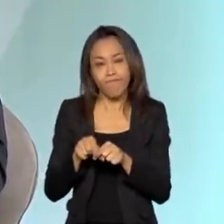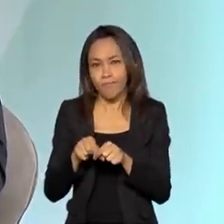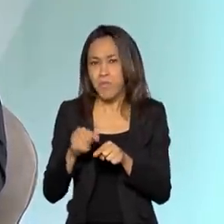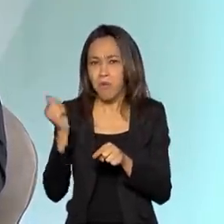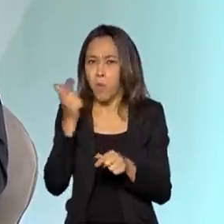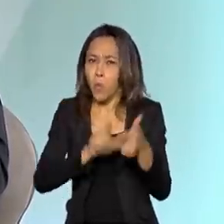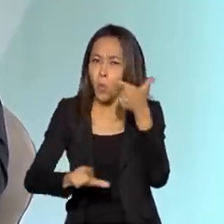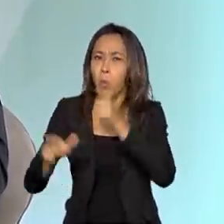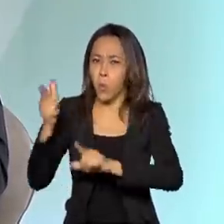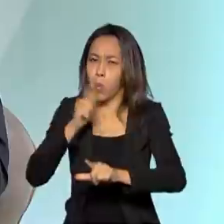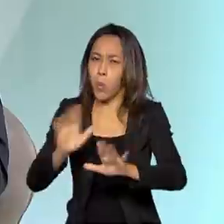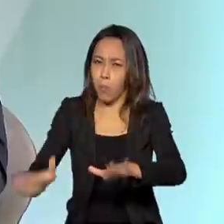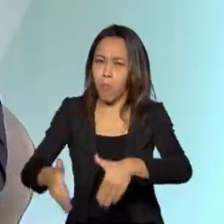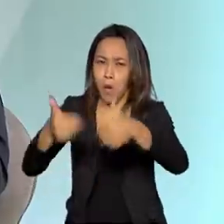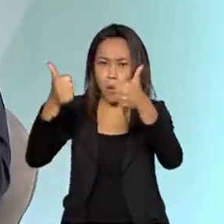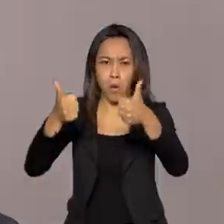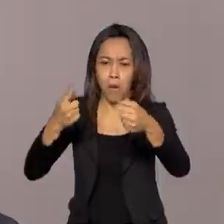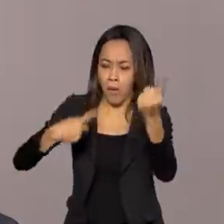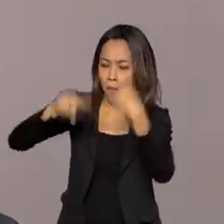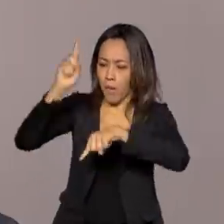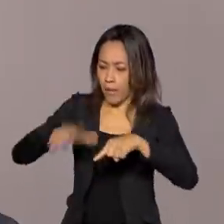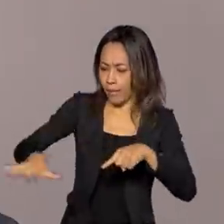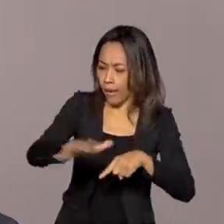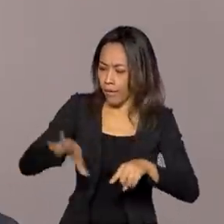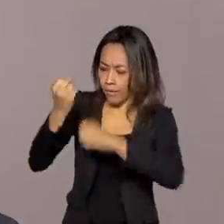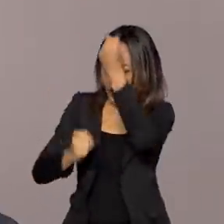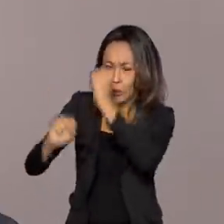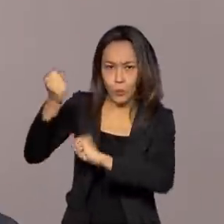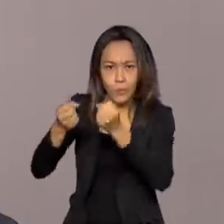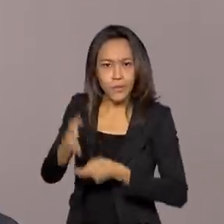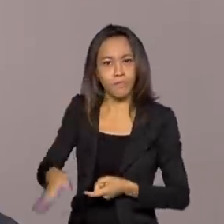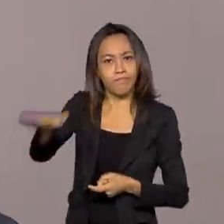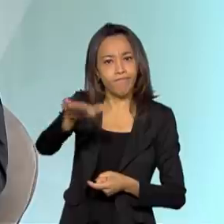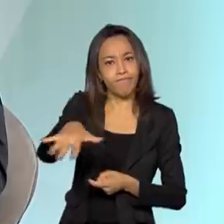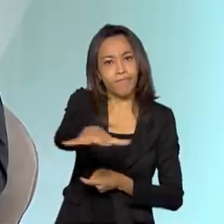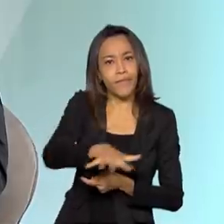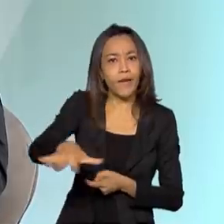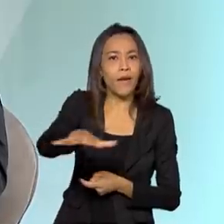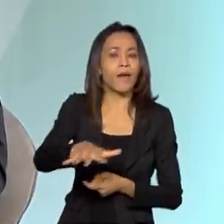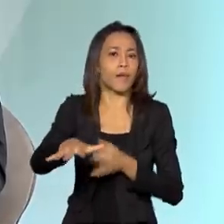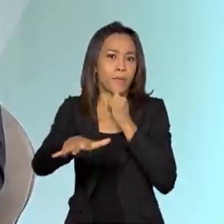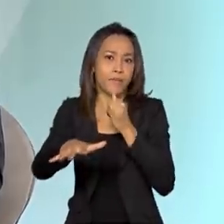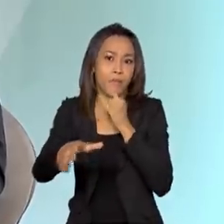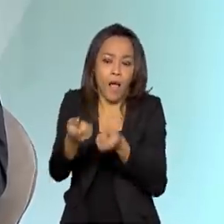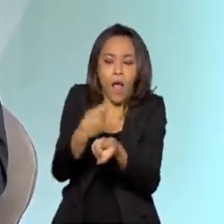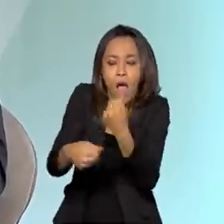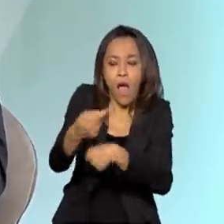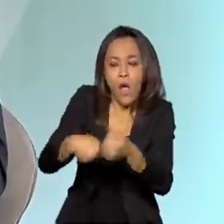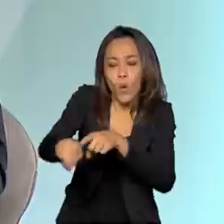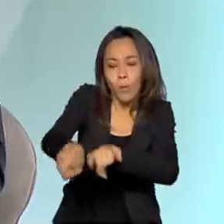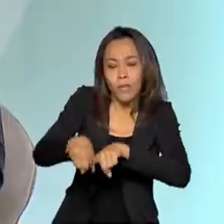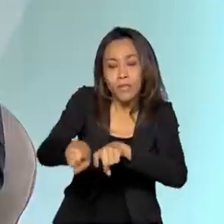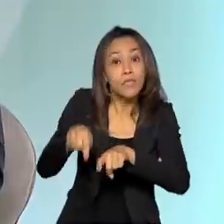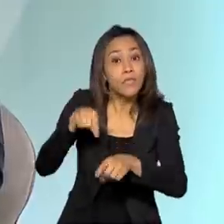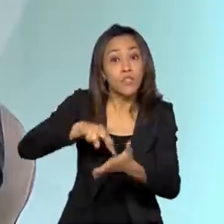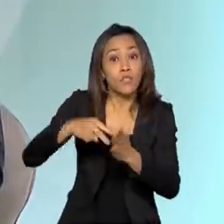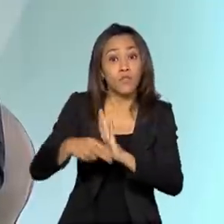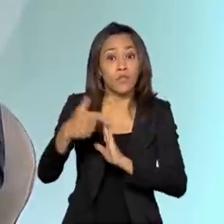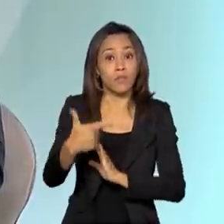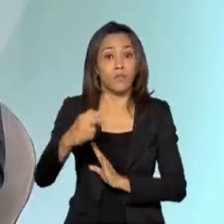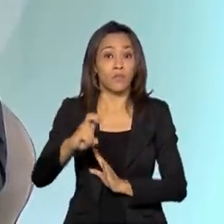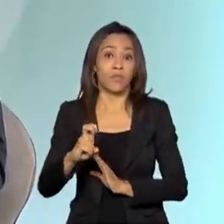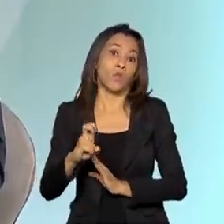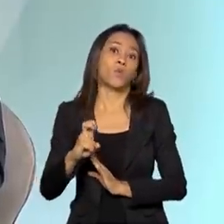ganhos de produtividade em diversos setores. Seja na indústria de automação, seja, por exemplo, no agrobusiness, que representa 25% do PIB